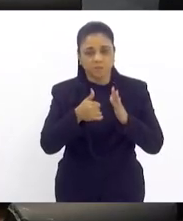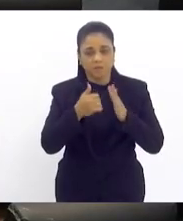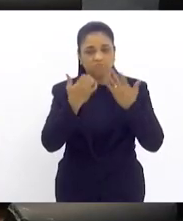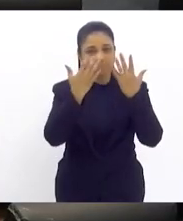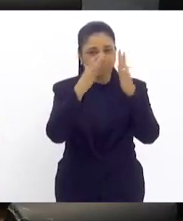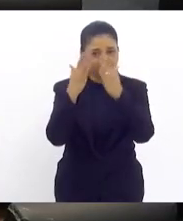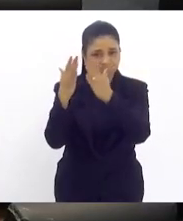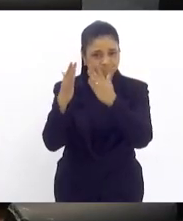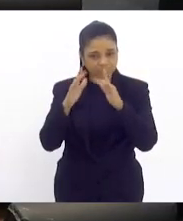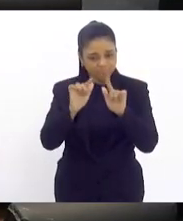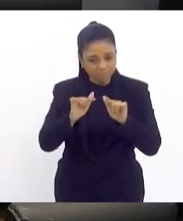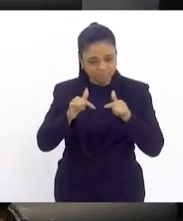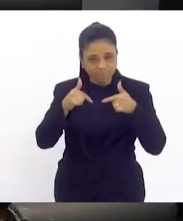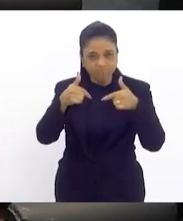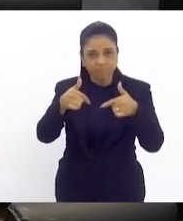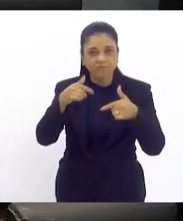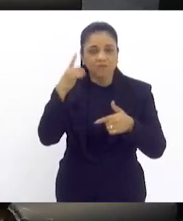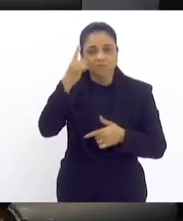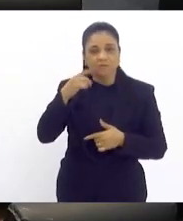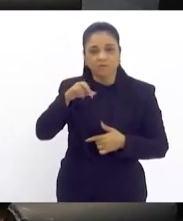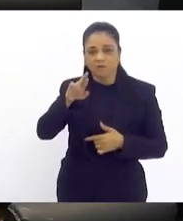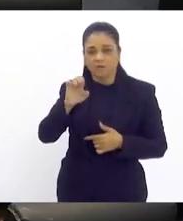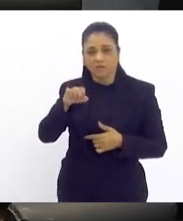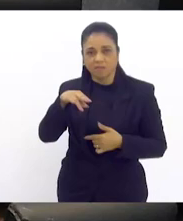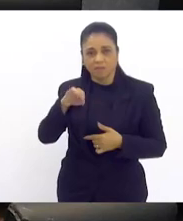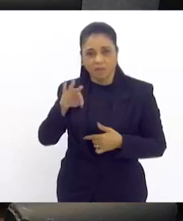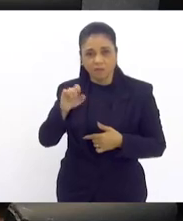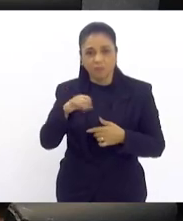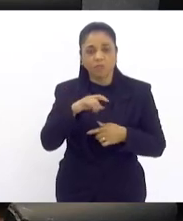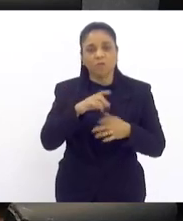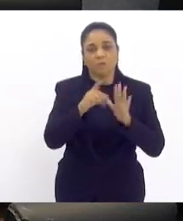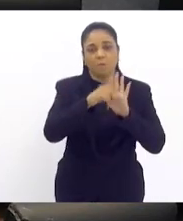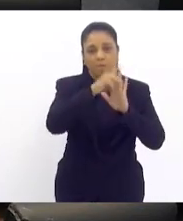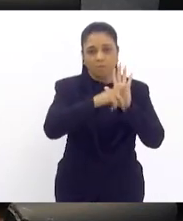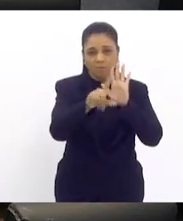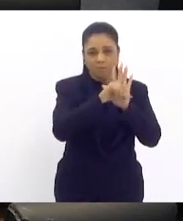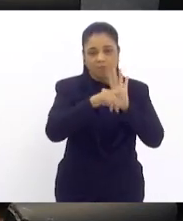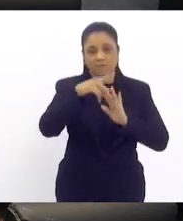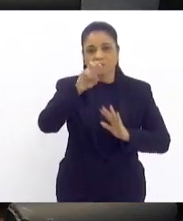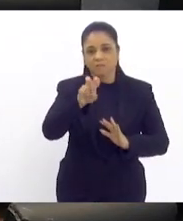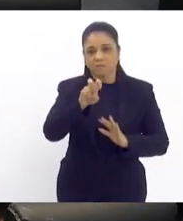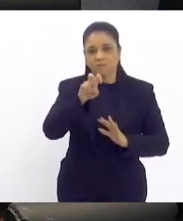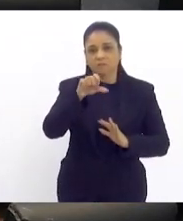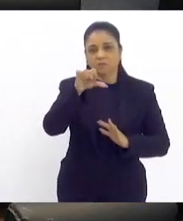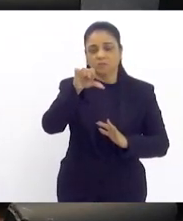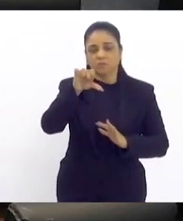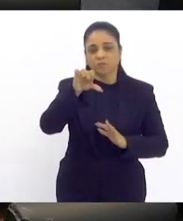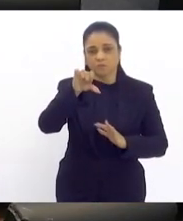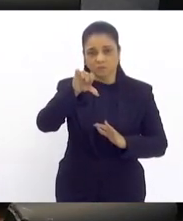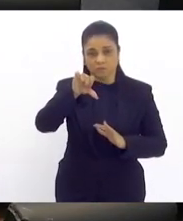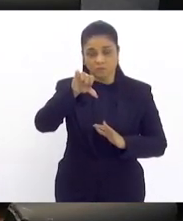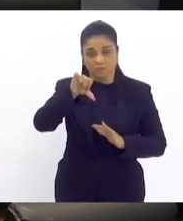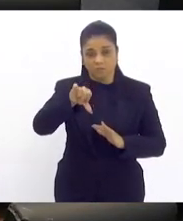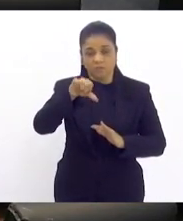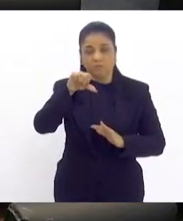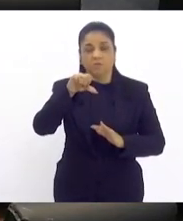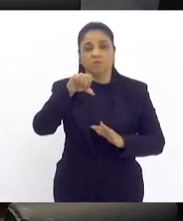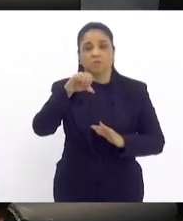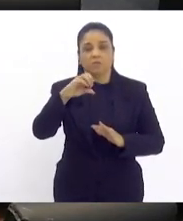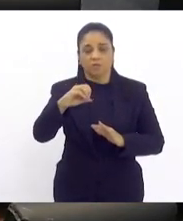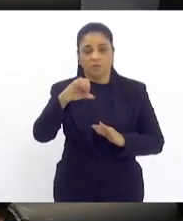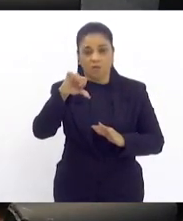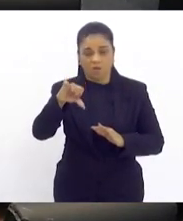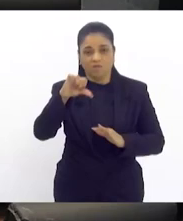iniciativa do deputado Renato Cozorino, projeto de lei 159 de 2019, que estabelece a restrição para